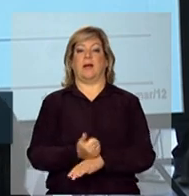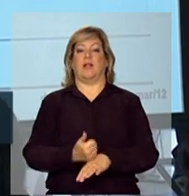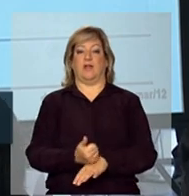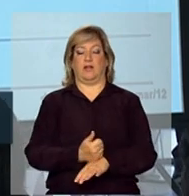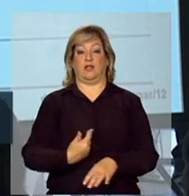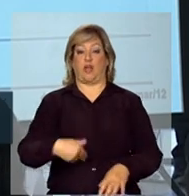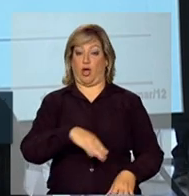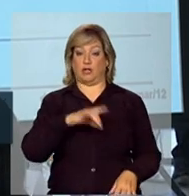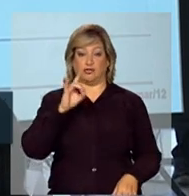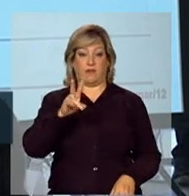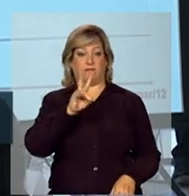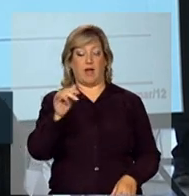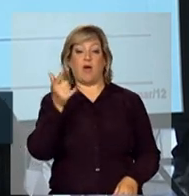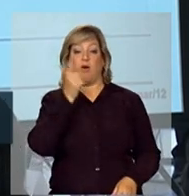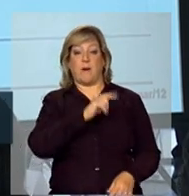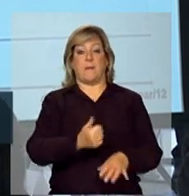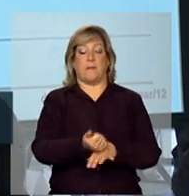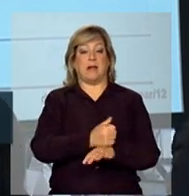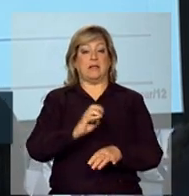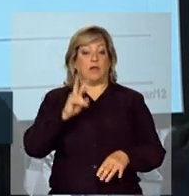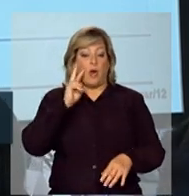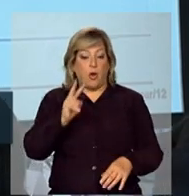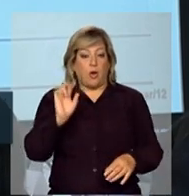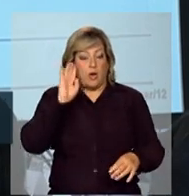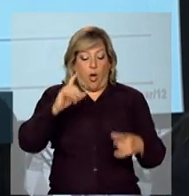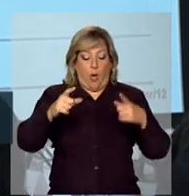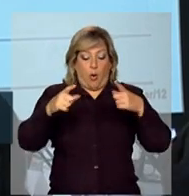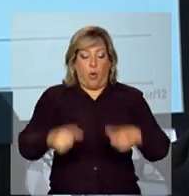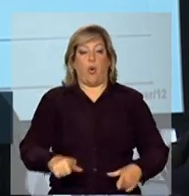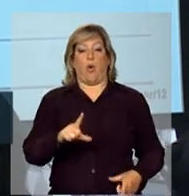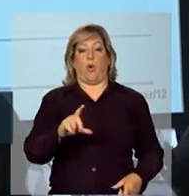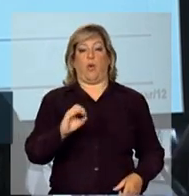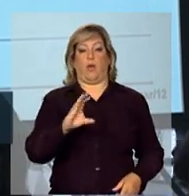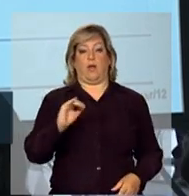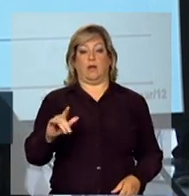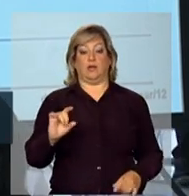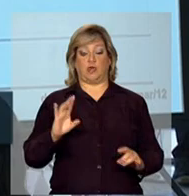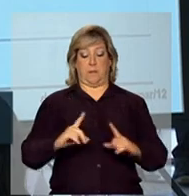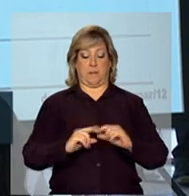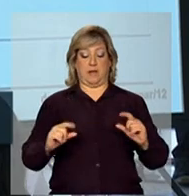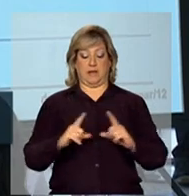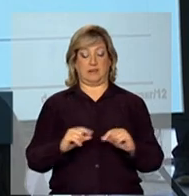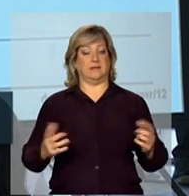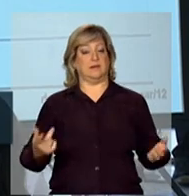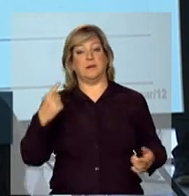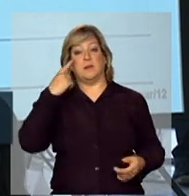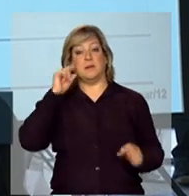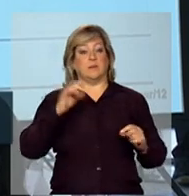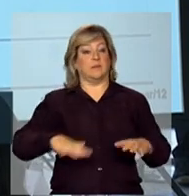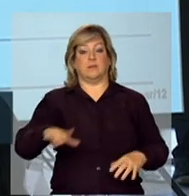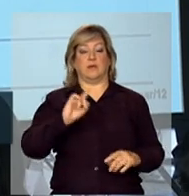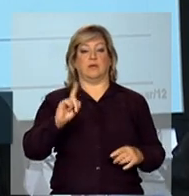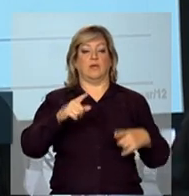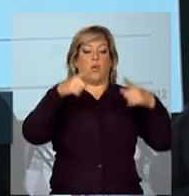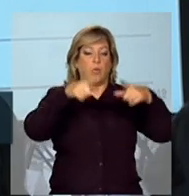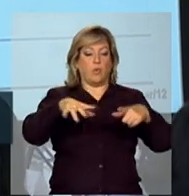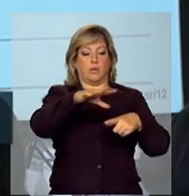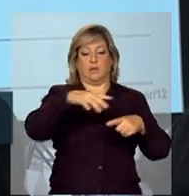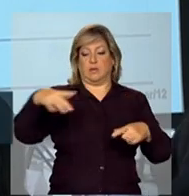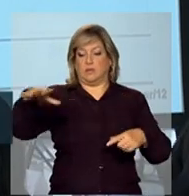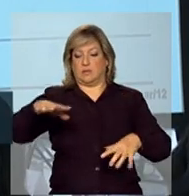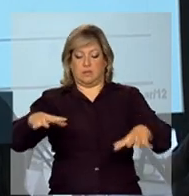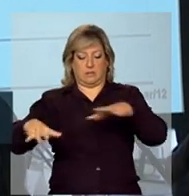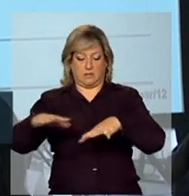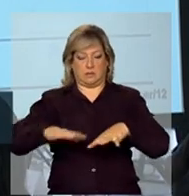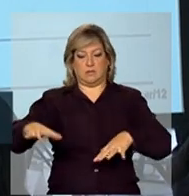e nós só vamos conseguir melhorar se a gente olhar isso localmente. Não adianta olhar isso de Brasília, nós temos que olhar isso região por região. Nós estamos